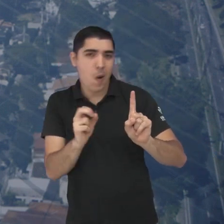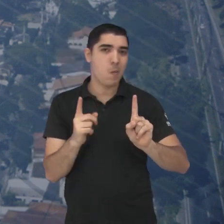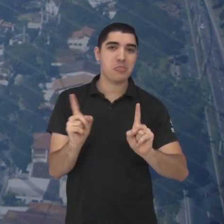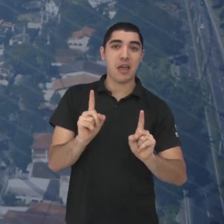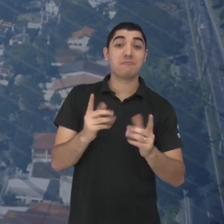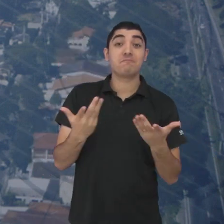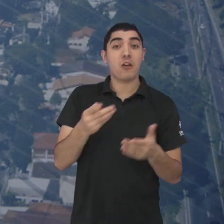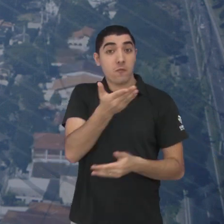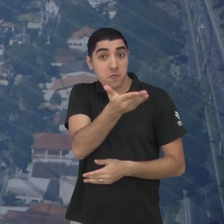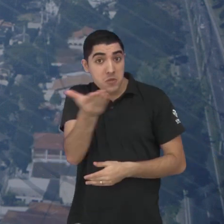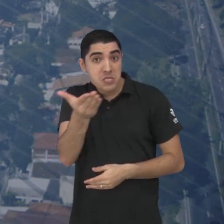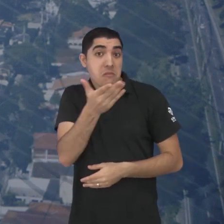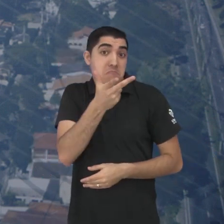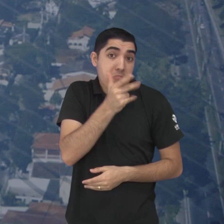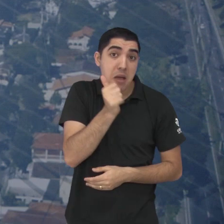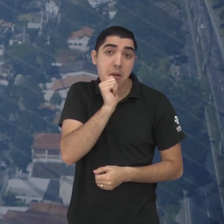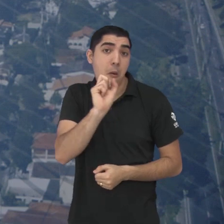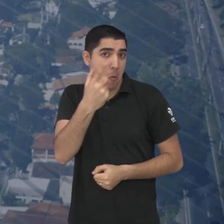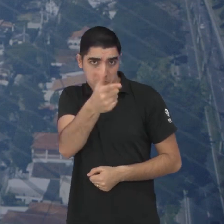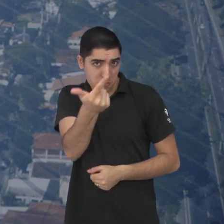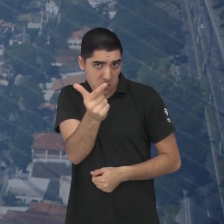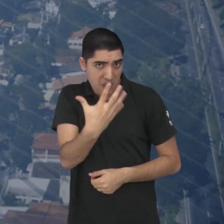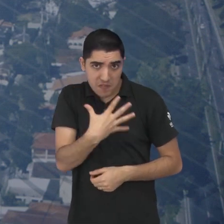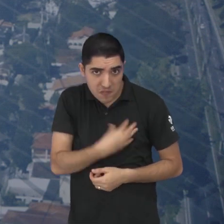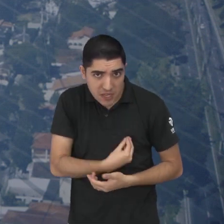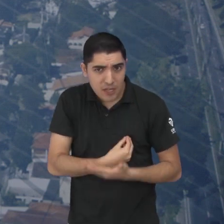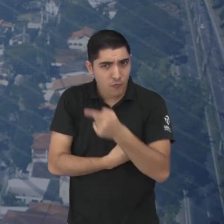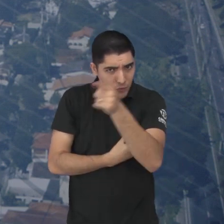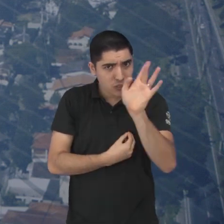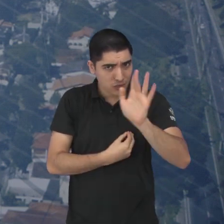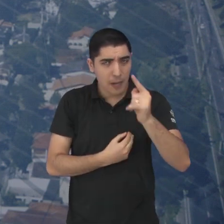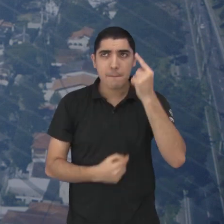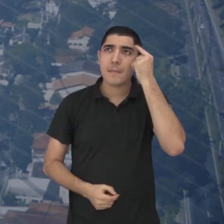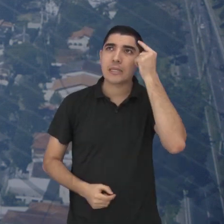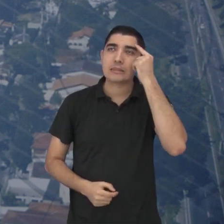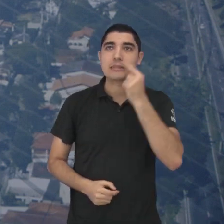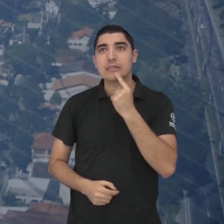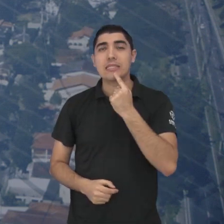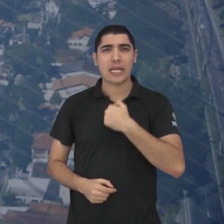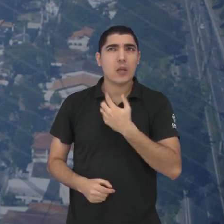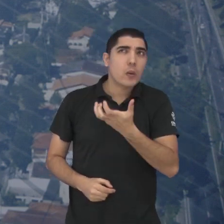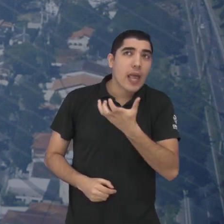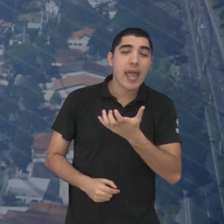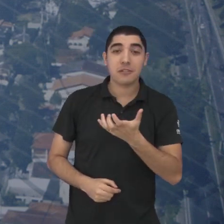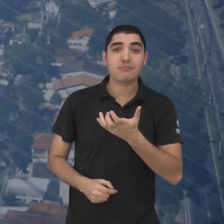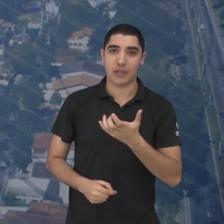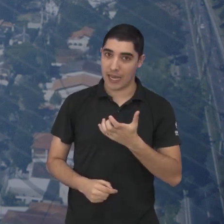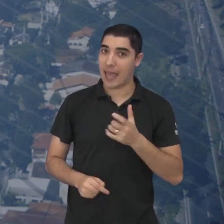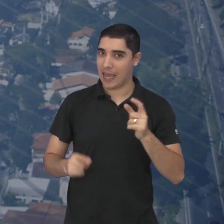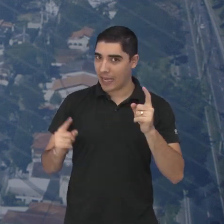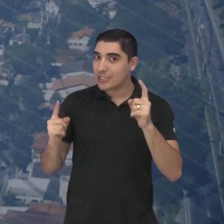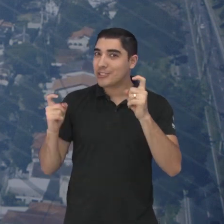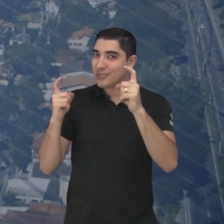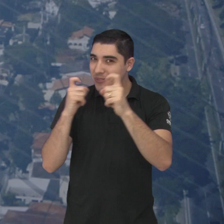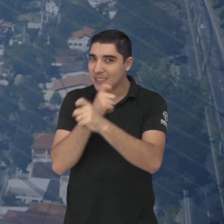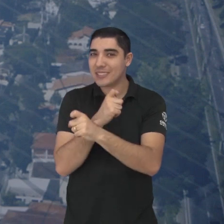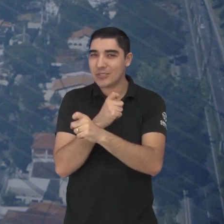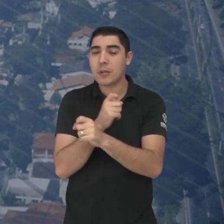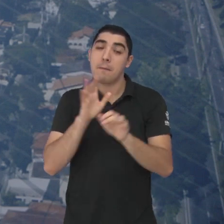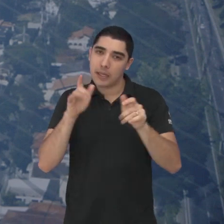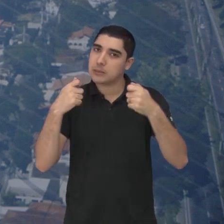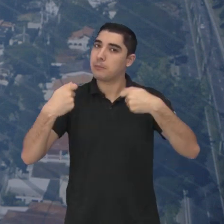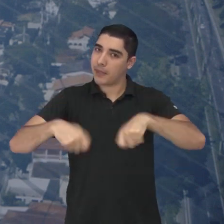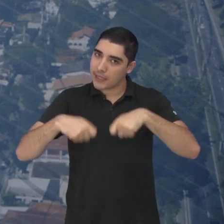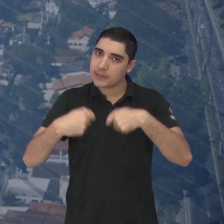Você que é pai e mãe, ou que não é mãe também, já parou para falar desse assunto, gente? É delicado, mas é importante a gente